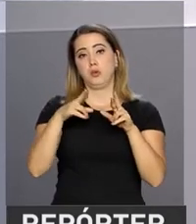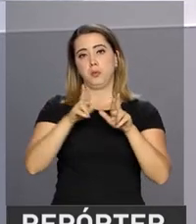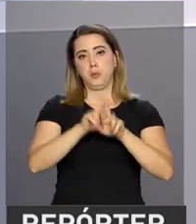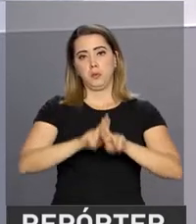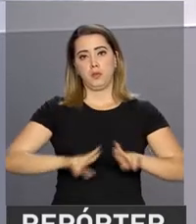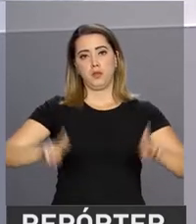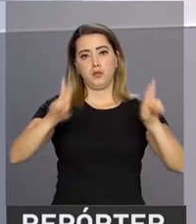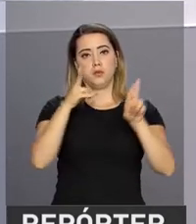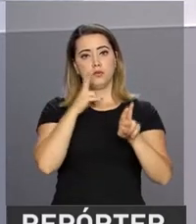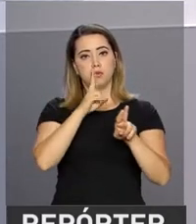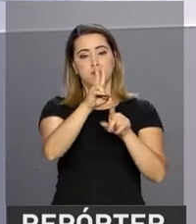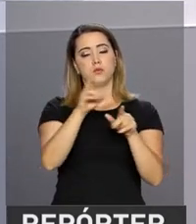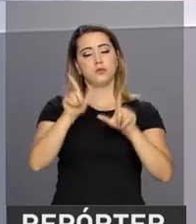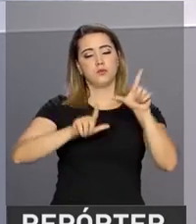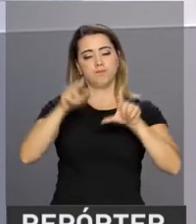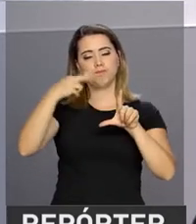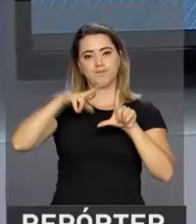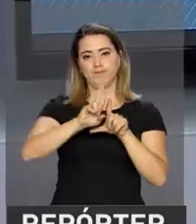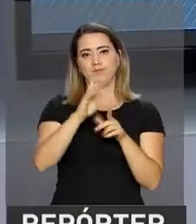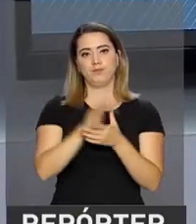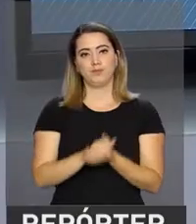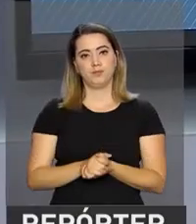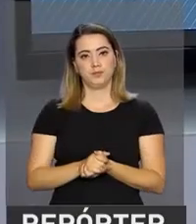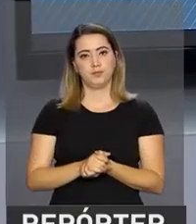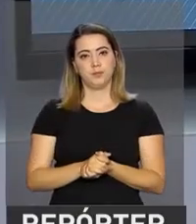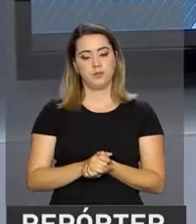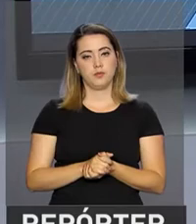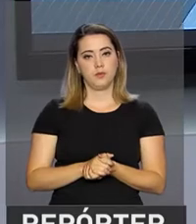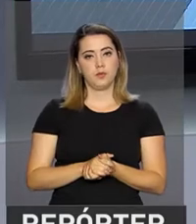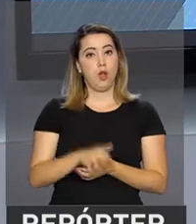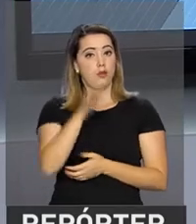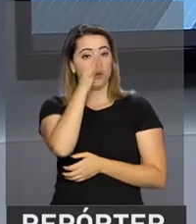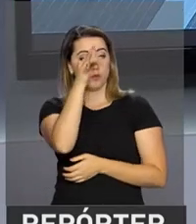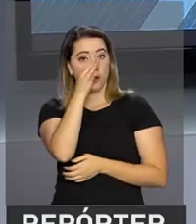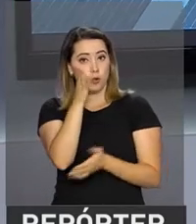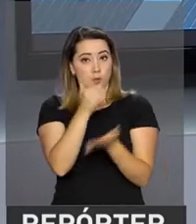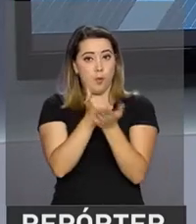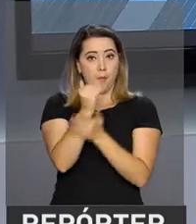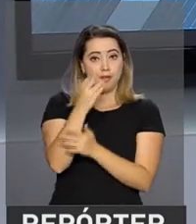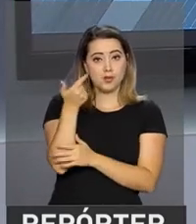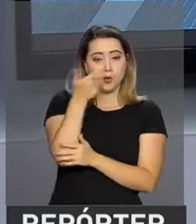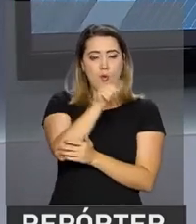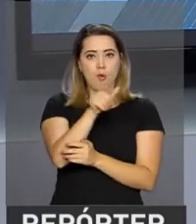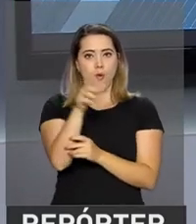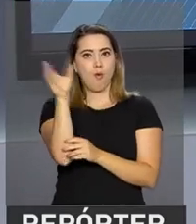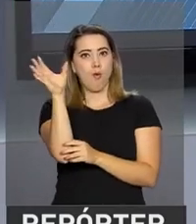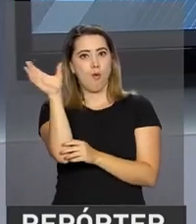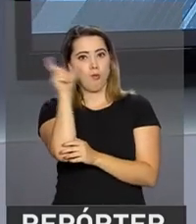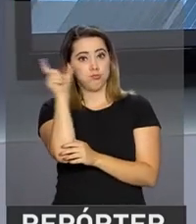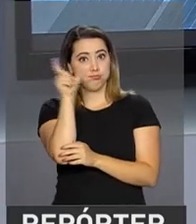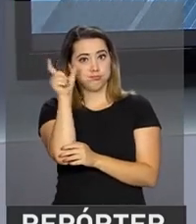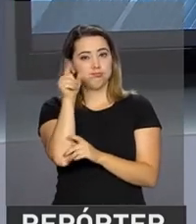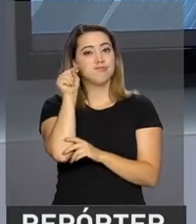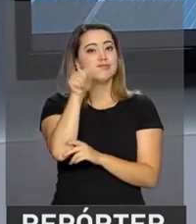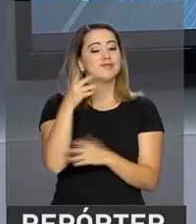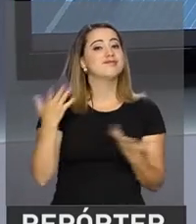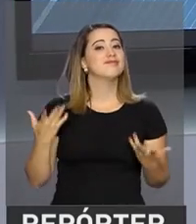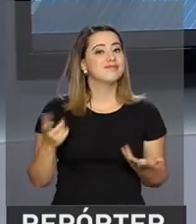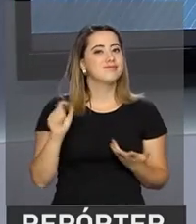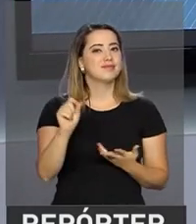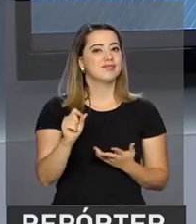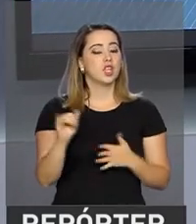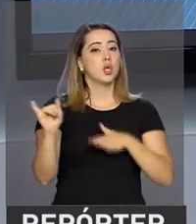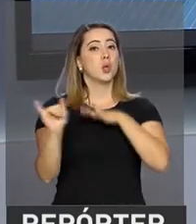cobertura especial da TV NBR. E a primavera começa com mais um atrativo além das flores. O Instituto